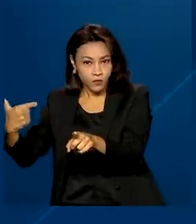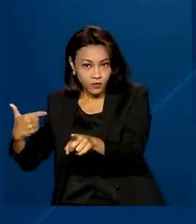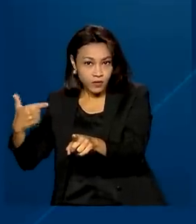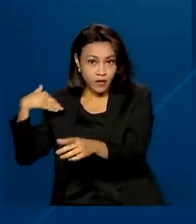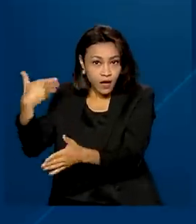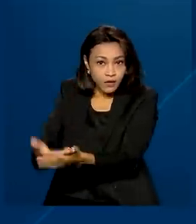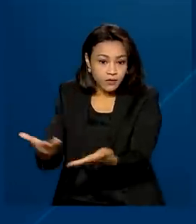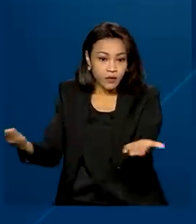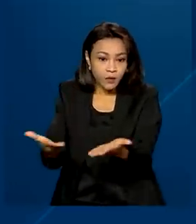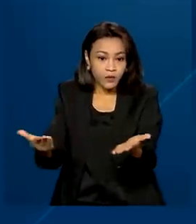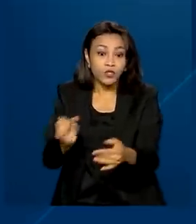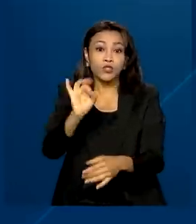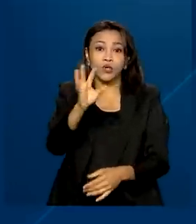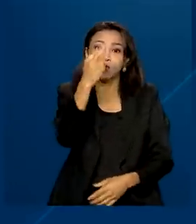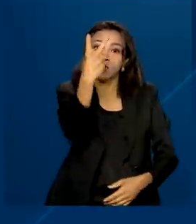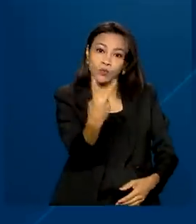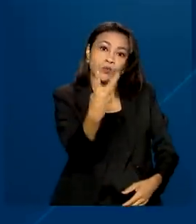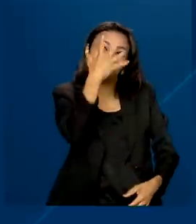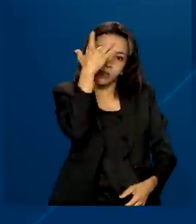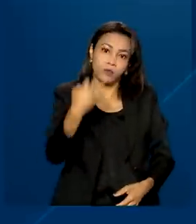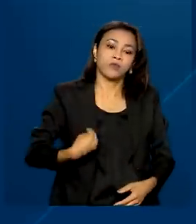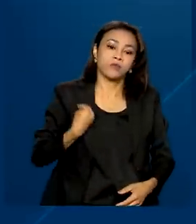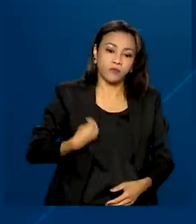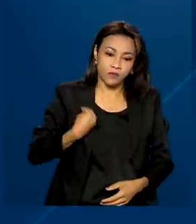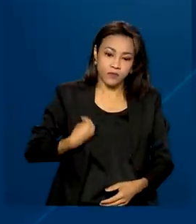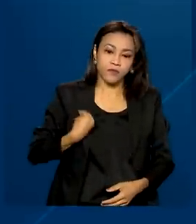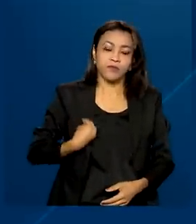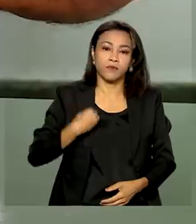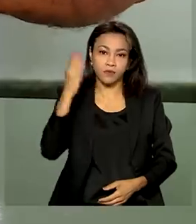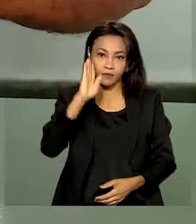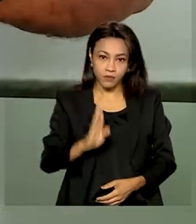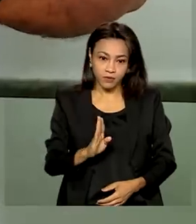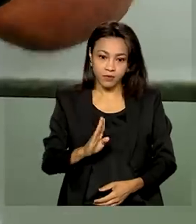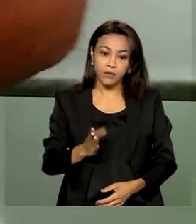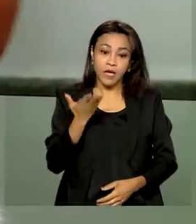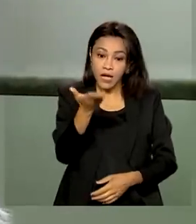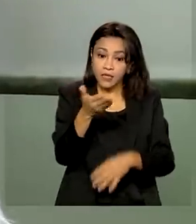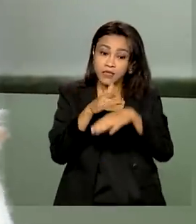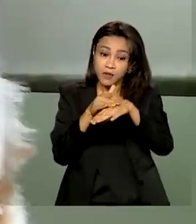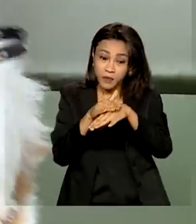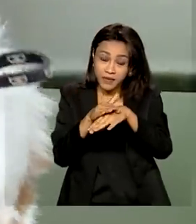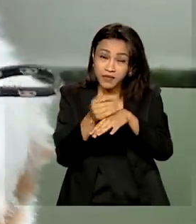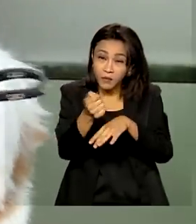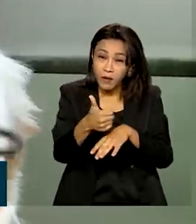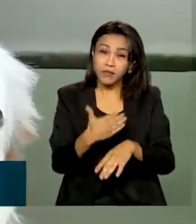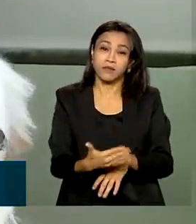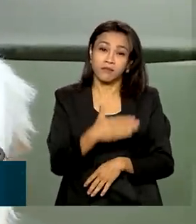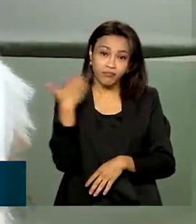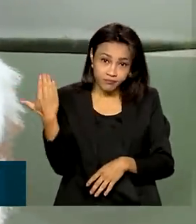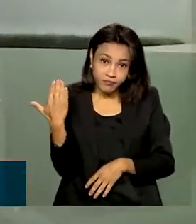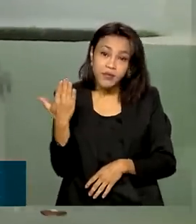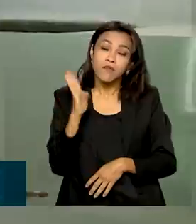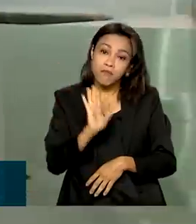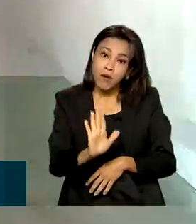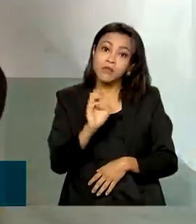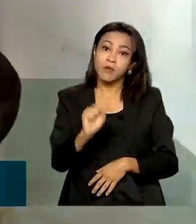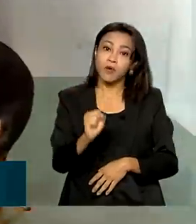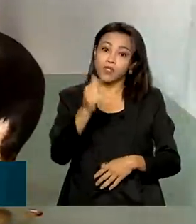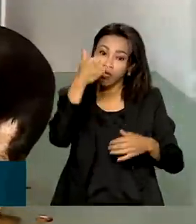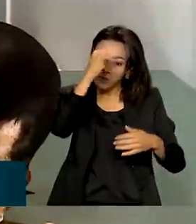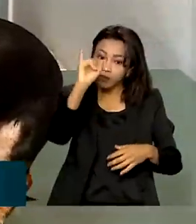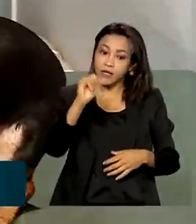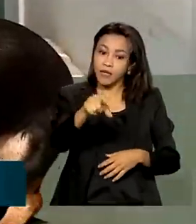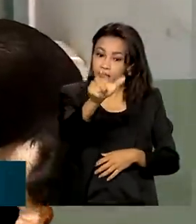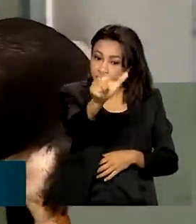Até hoje, só duas pessoas se curaram da doença no Brasil. A doença é quase letal, mas pode ser prevenida. Animais